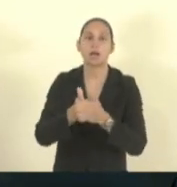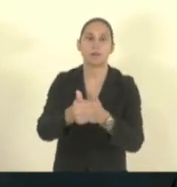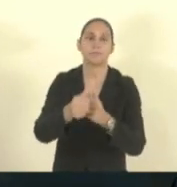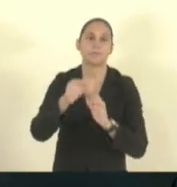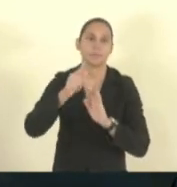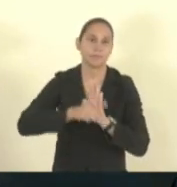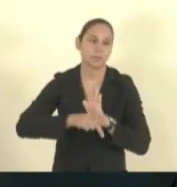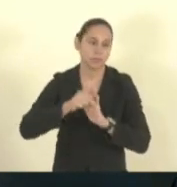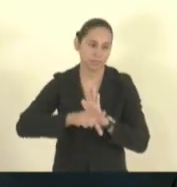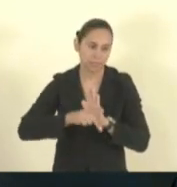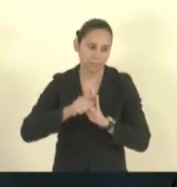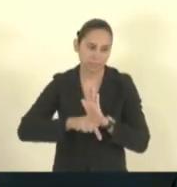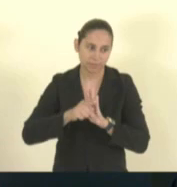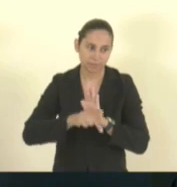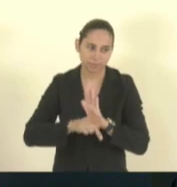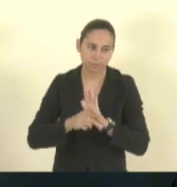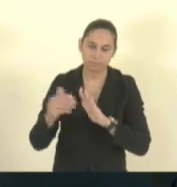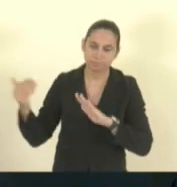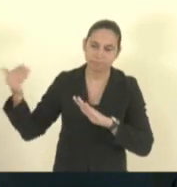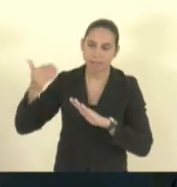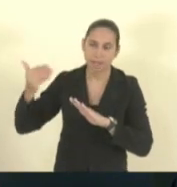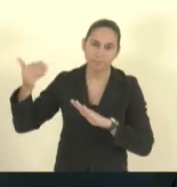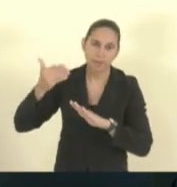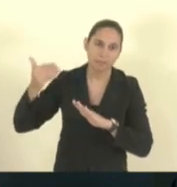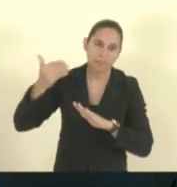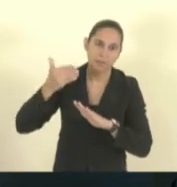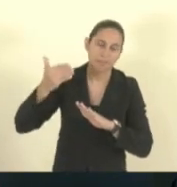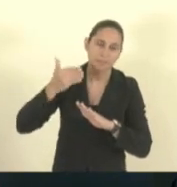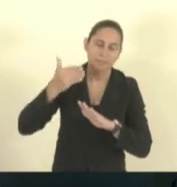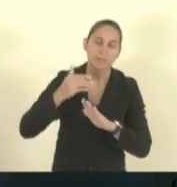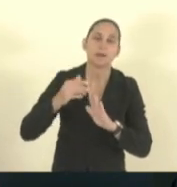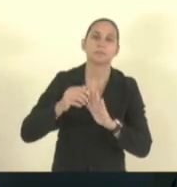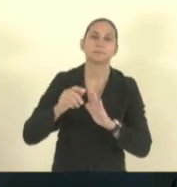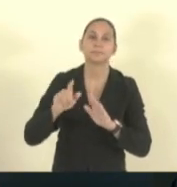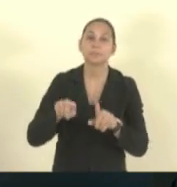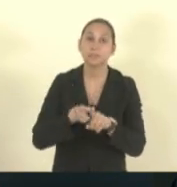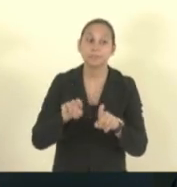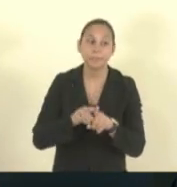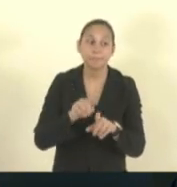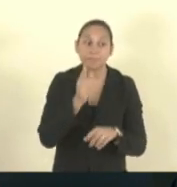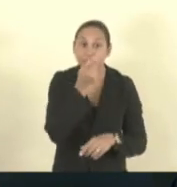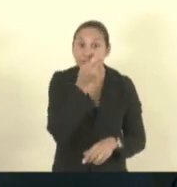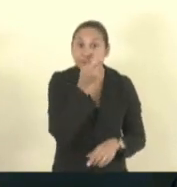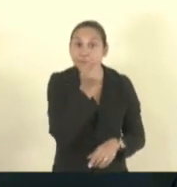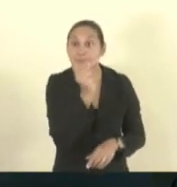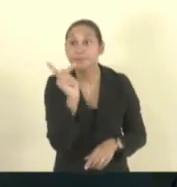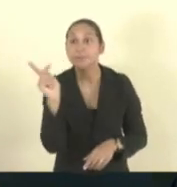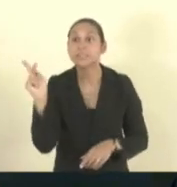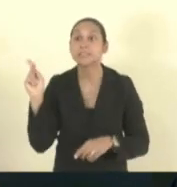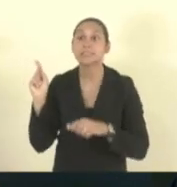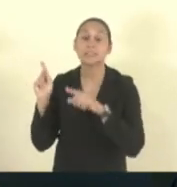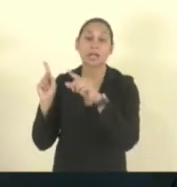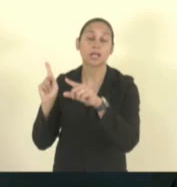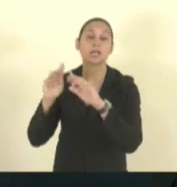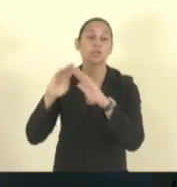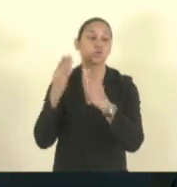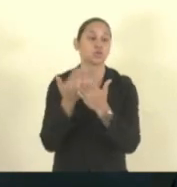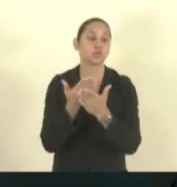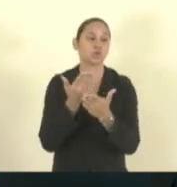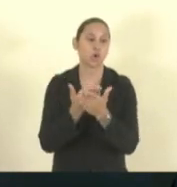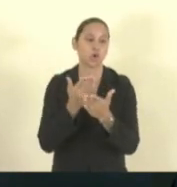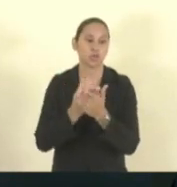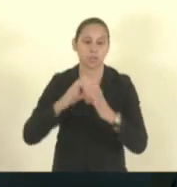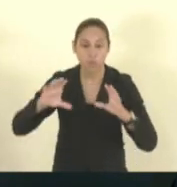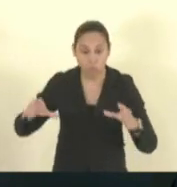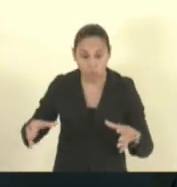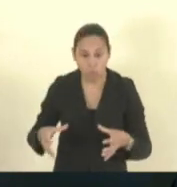as demandas que chegarem sugiro também que a gente visite essa escola apesar dela ser municipal a gente possa fazer uma visita oficial da comissão de